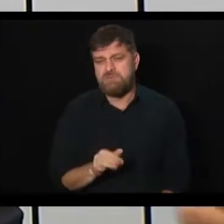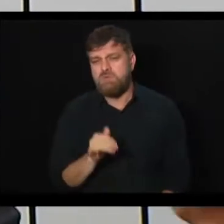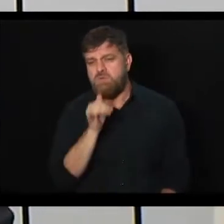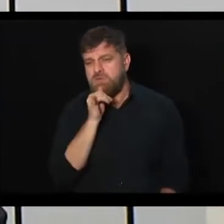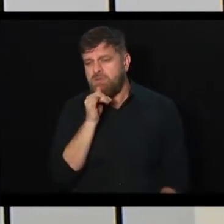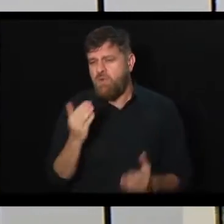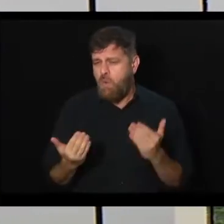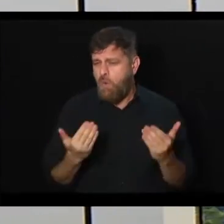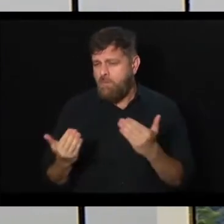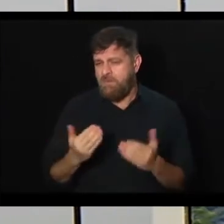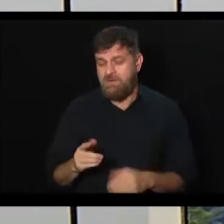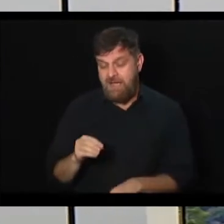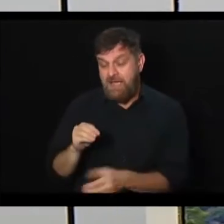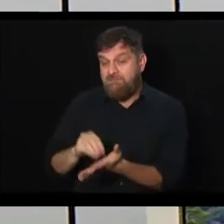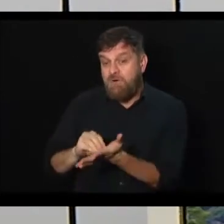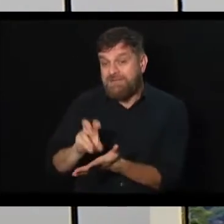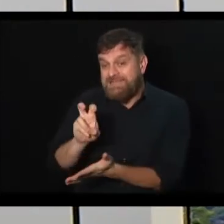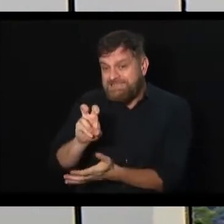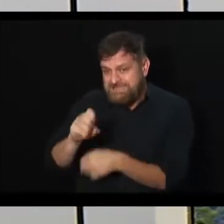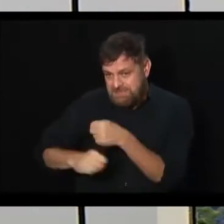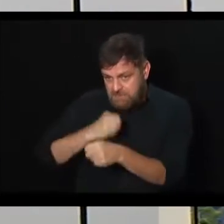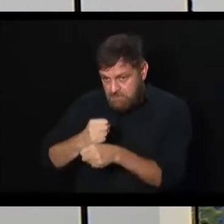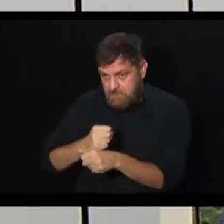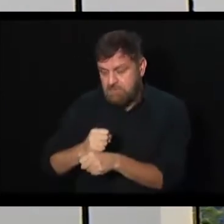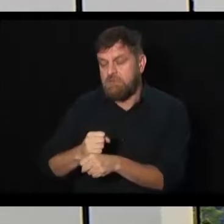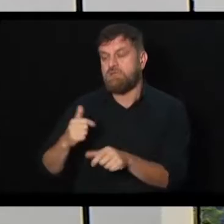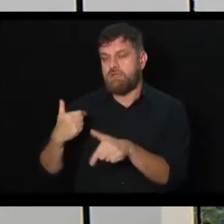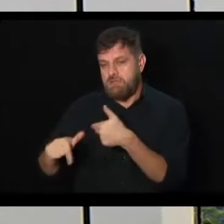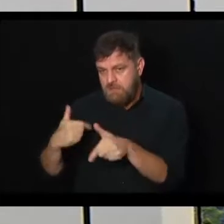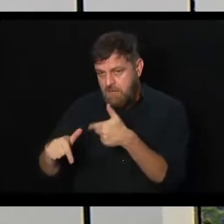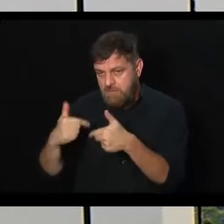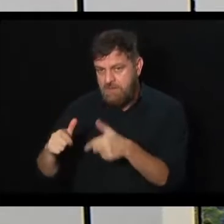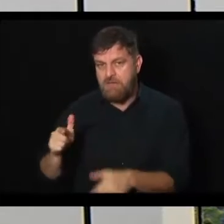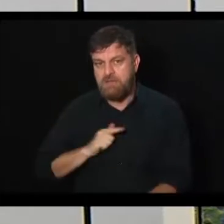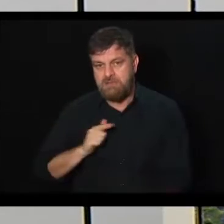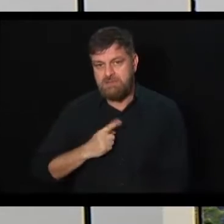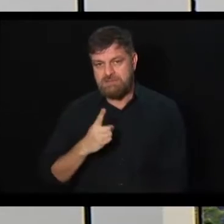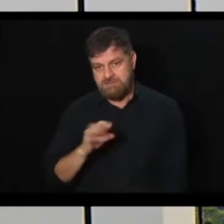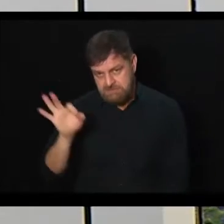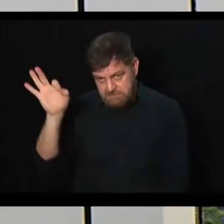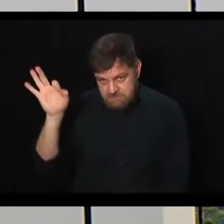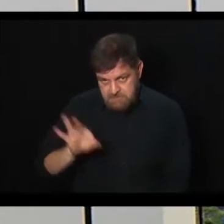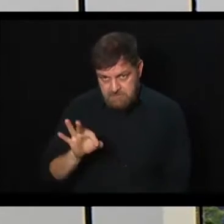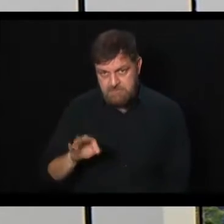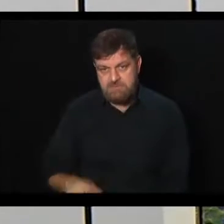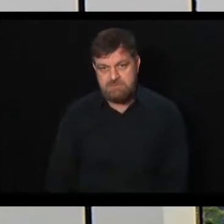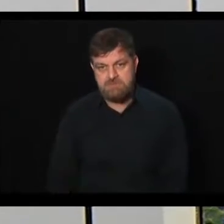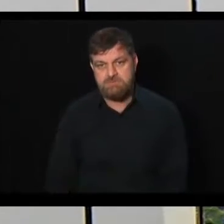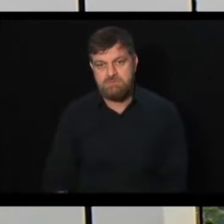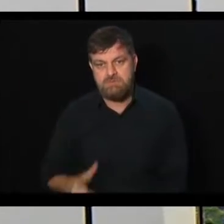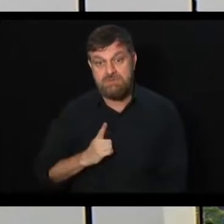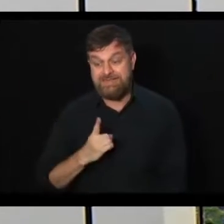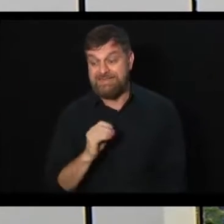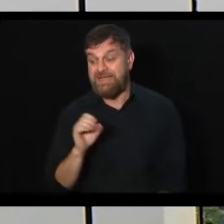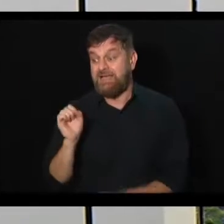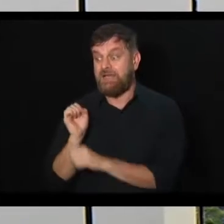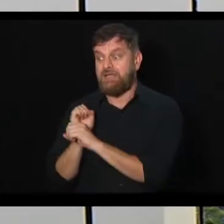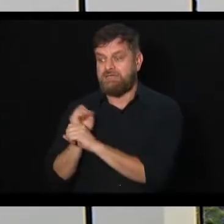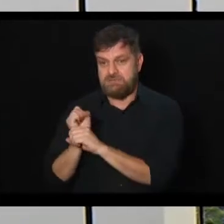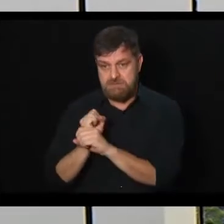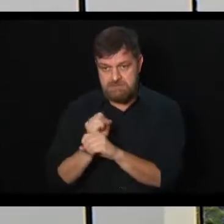tenha aí cinco anos para aposentar. Então, você vai ter que trabalhar cinco anos mais o pedágio de 100%, então, totalizando dez anos.